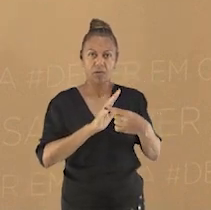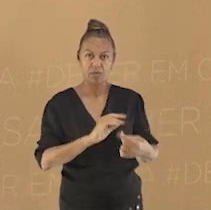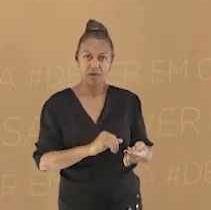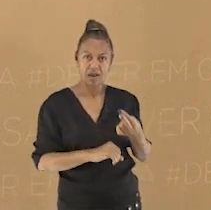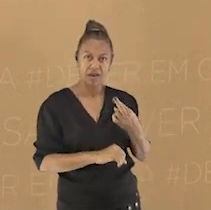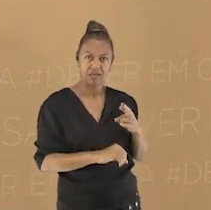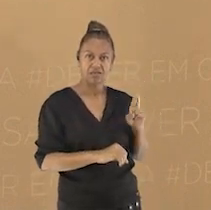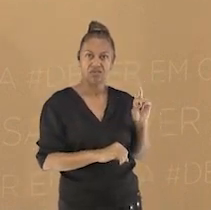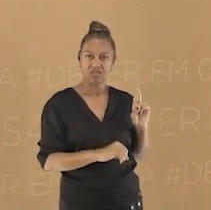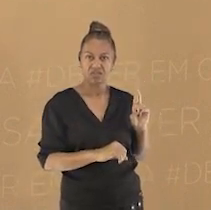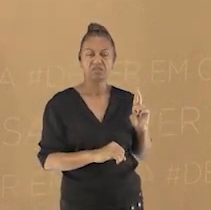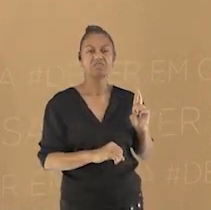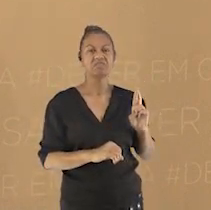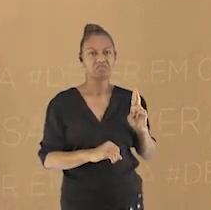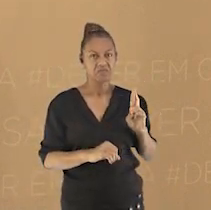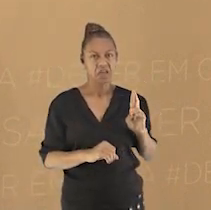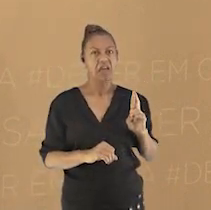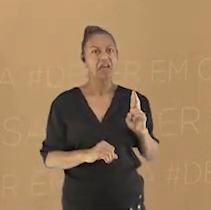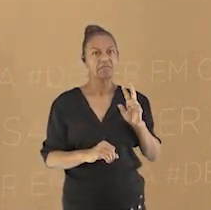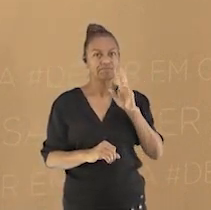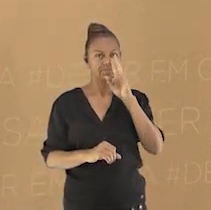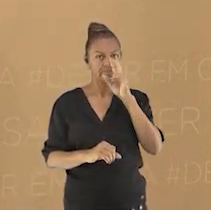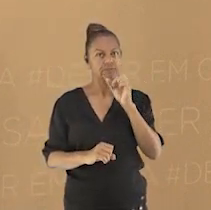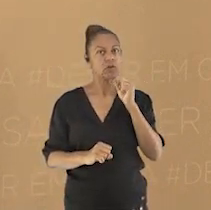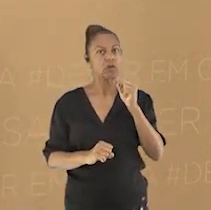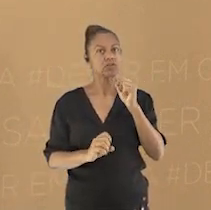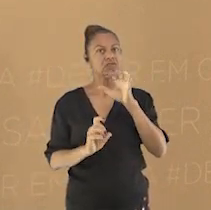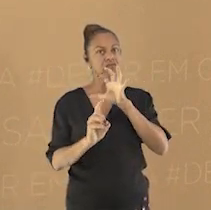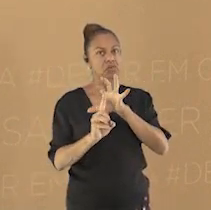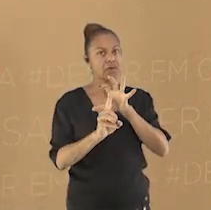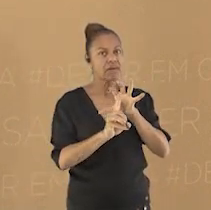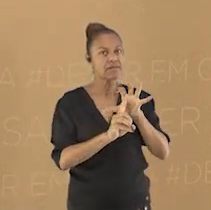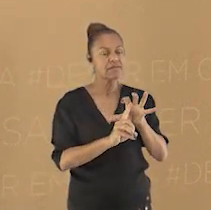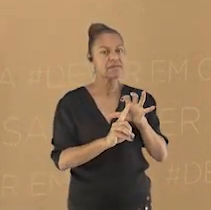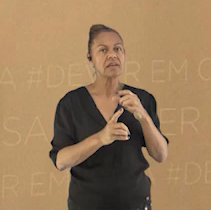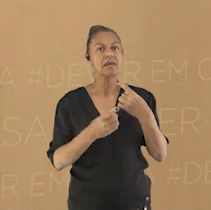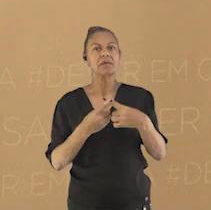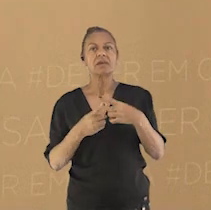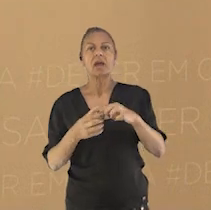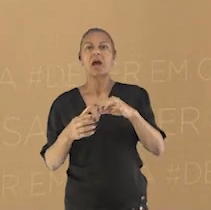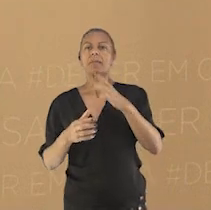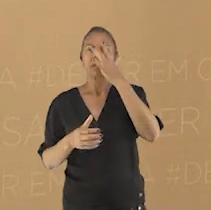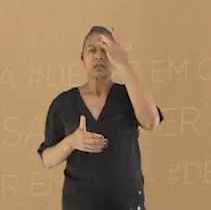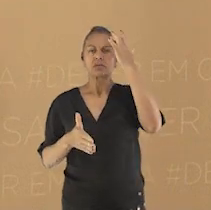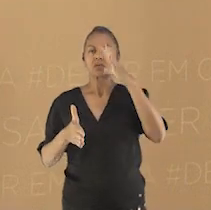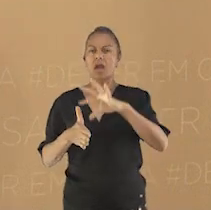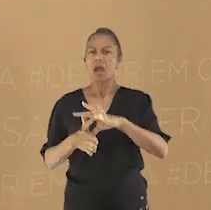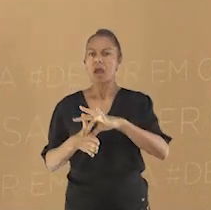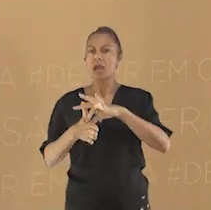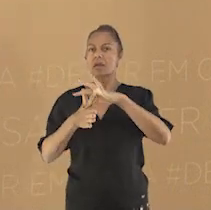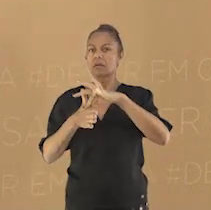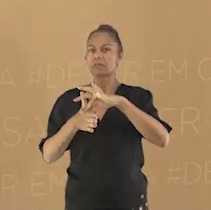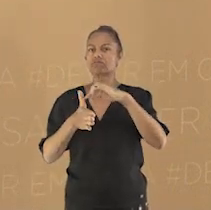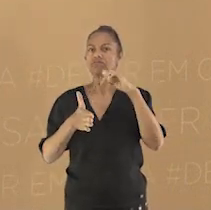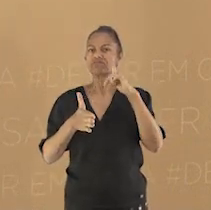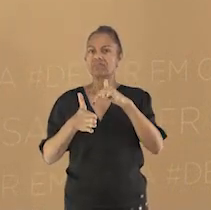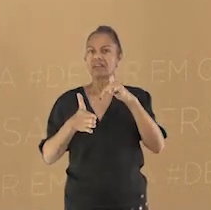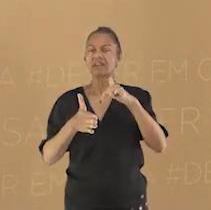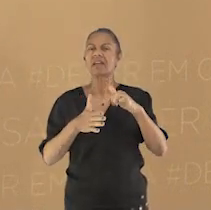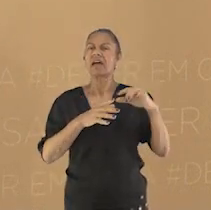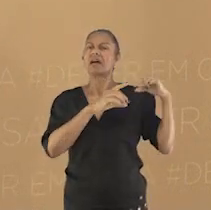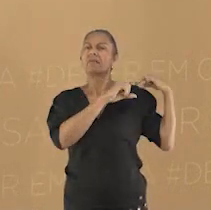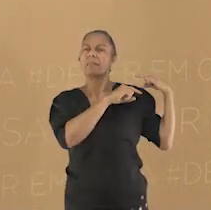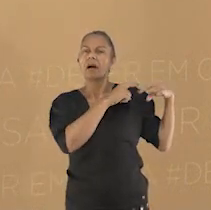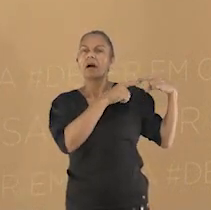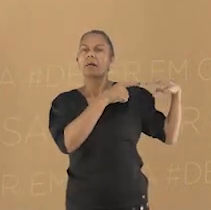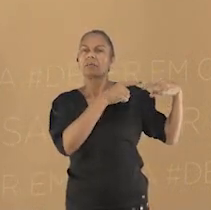através dela os líderes religiosos costumam passar as crenças para seus seguidores. Há alguns povos que através